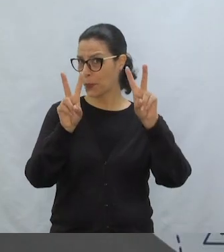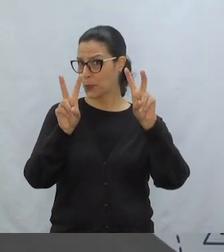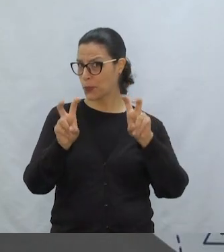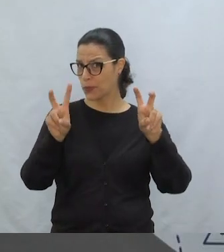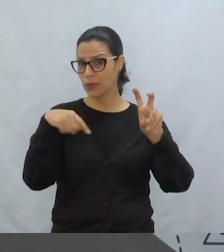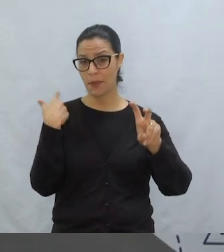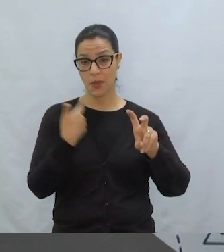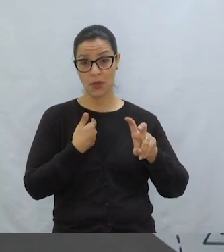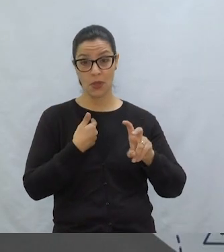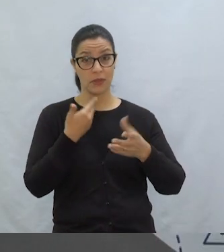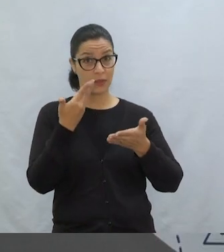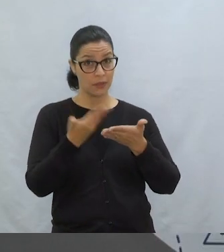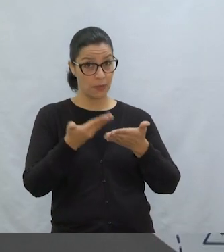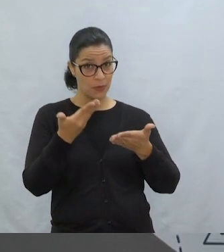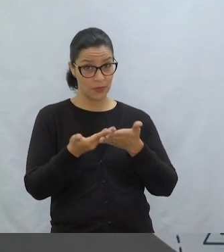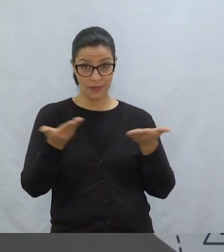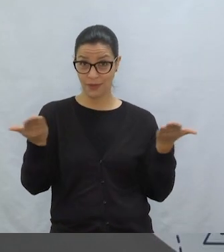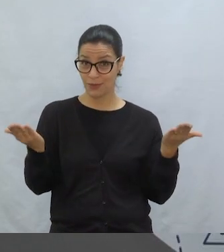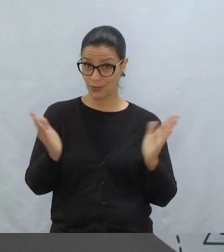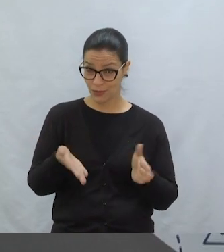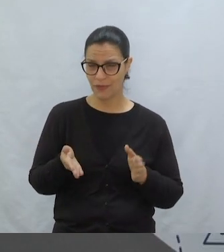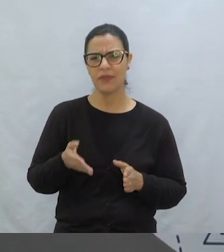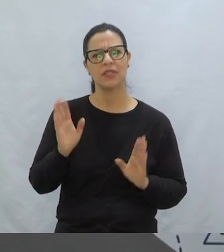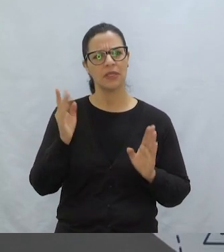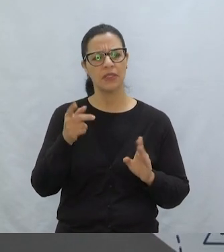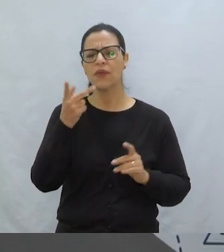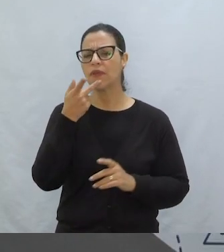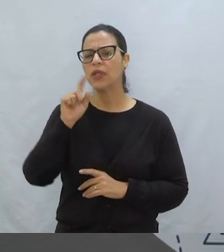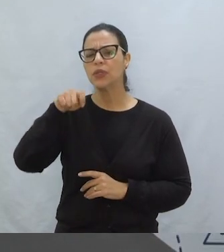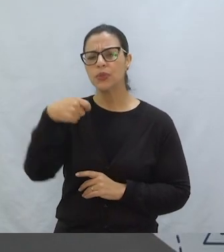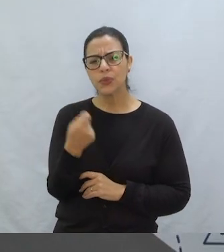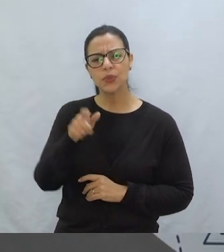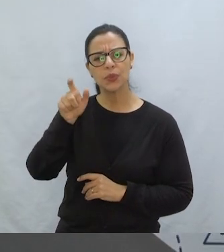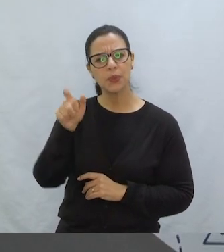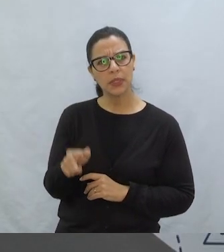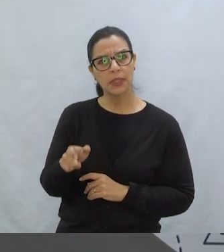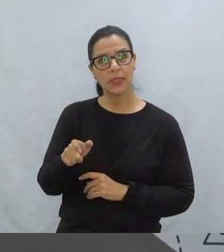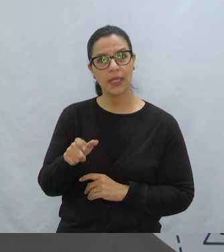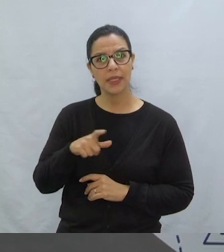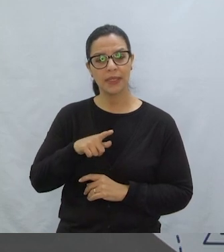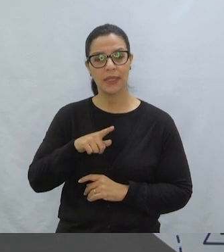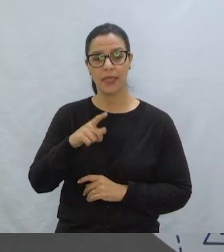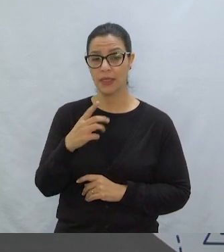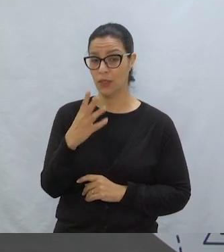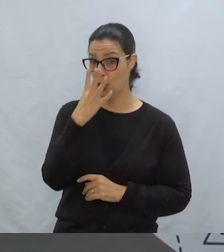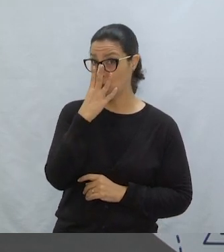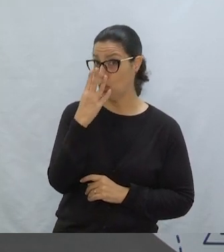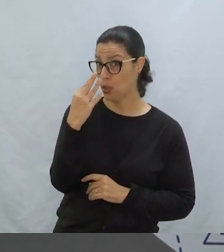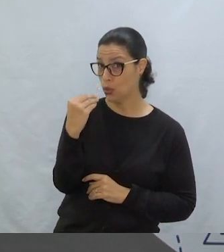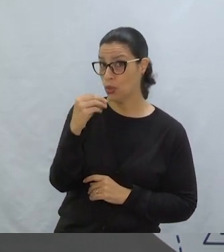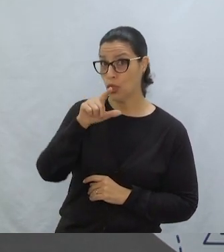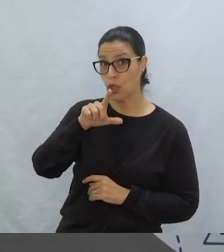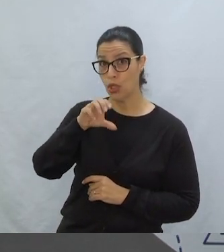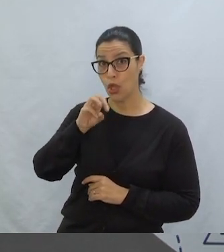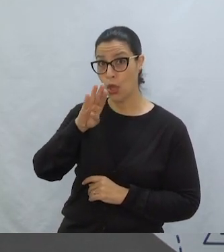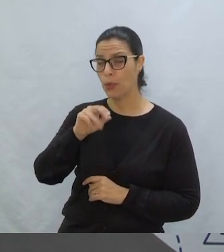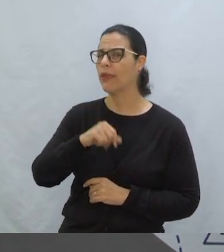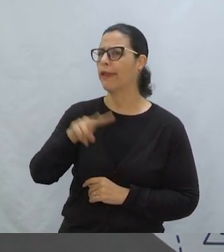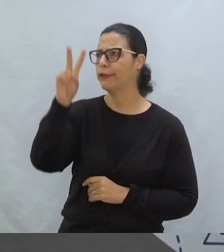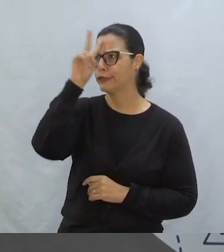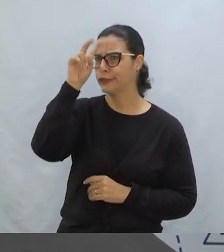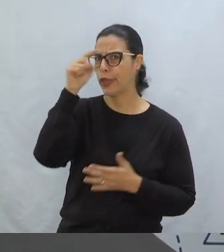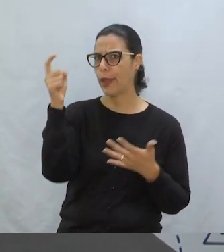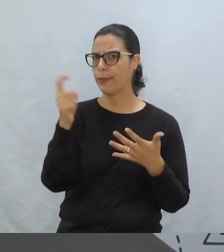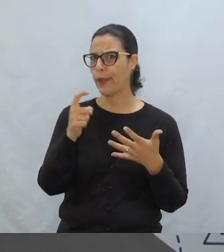com o tema que a gente está tratando aqui, né? Estamos falando de lobo, mas é que tem muita